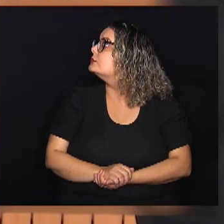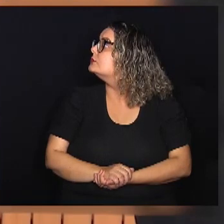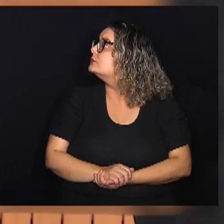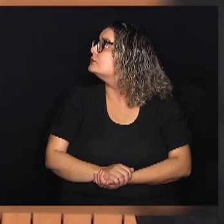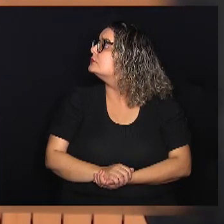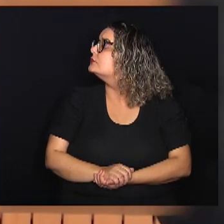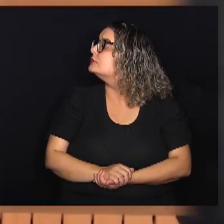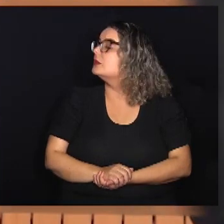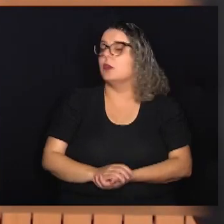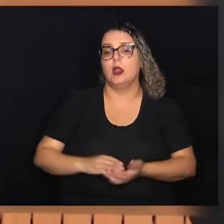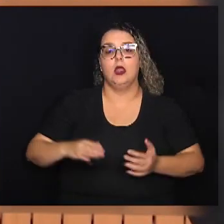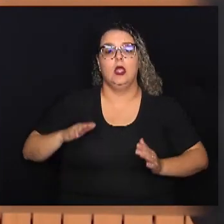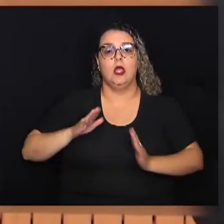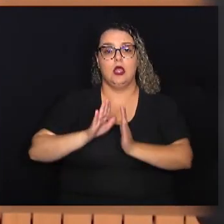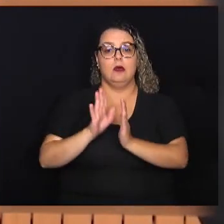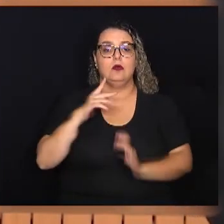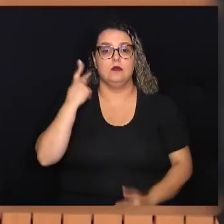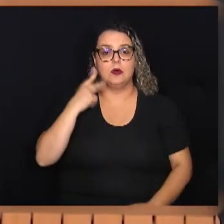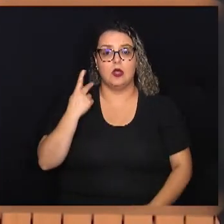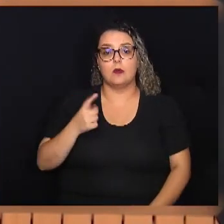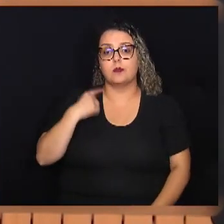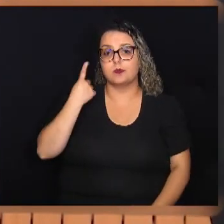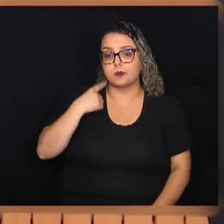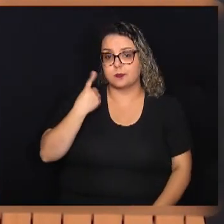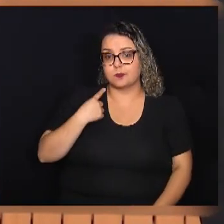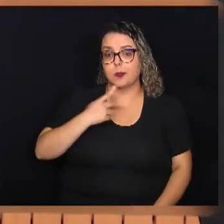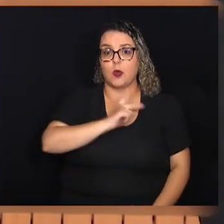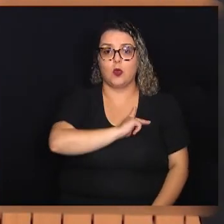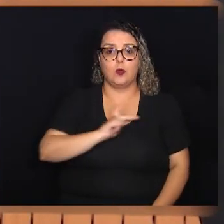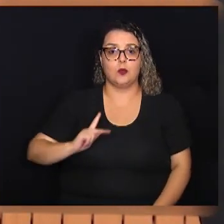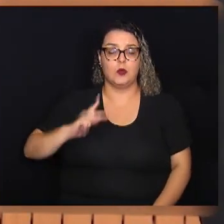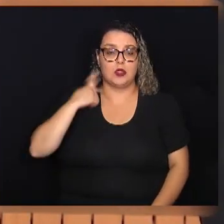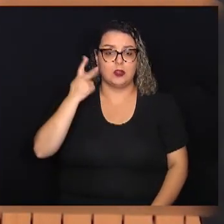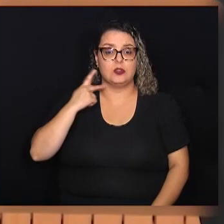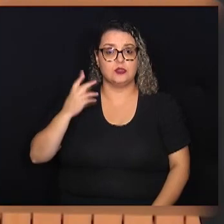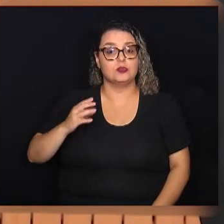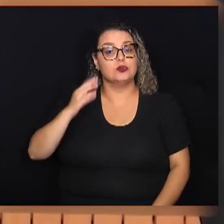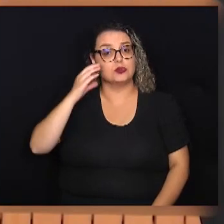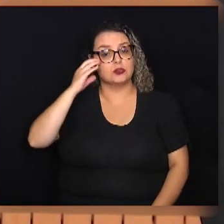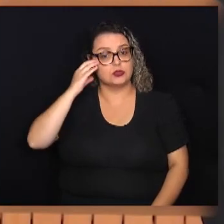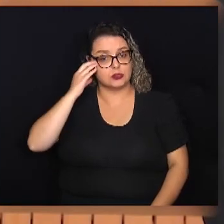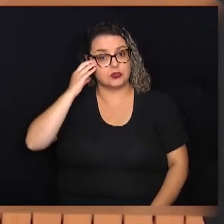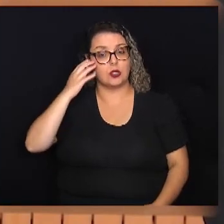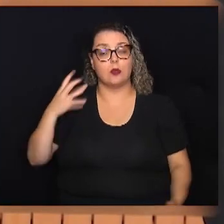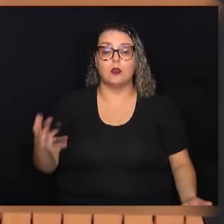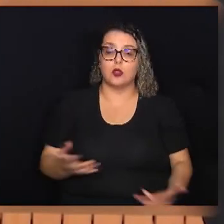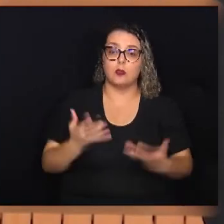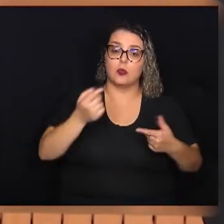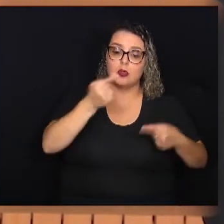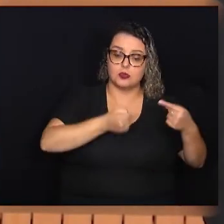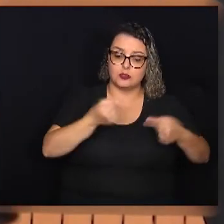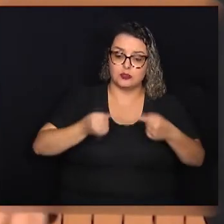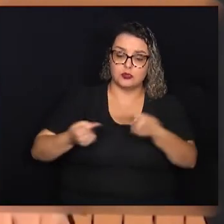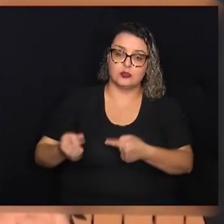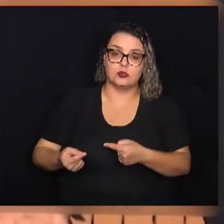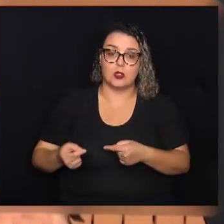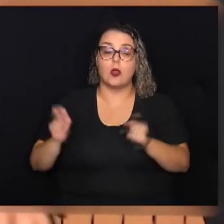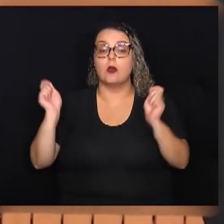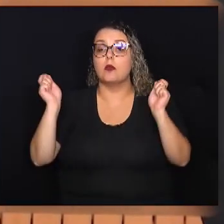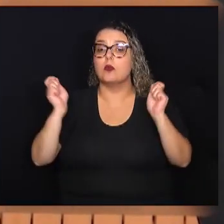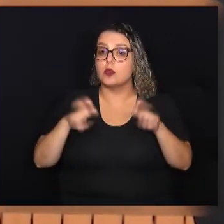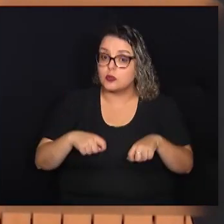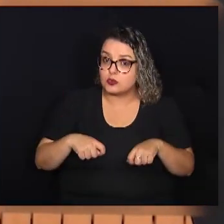A Frente Parlamentar da Advocacia, presidida pelo vereador Luiz Cirilo, promoveu um debate sobre os possíveis